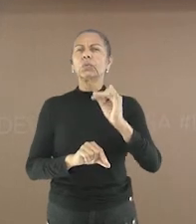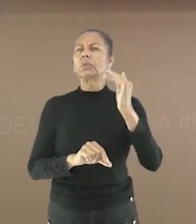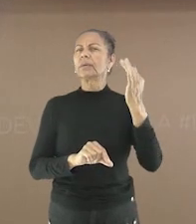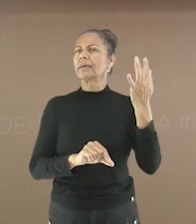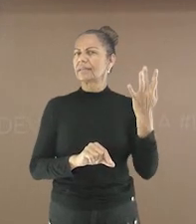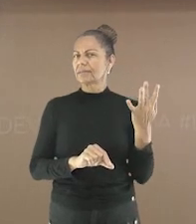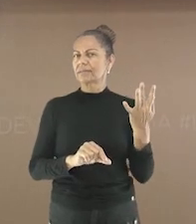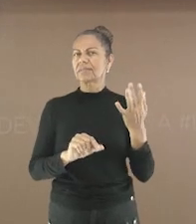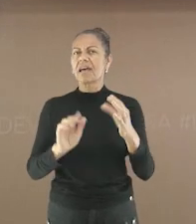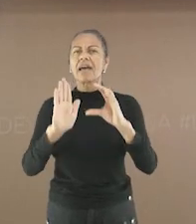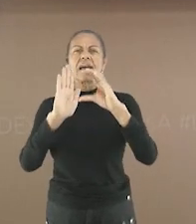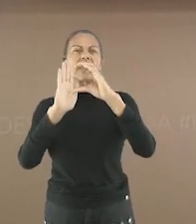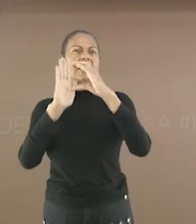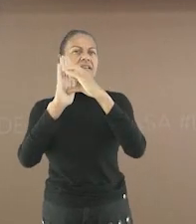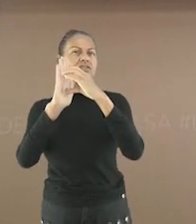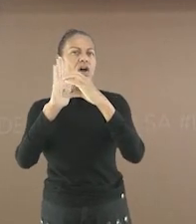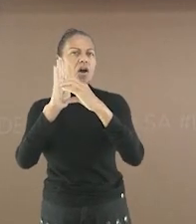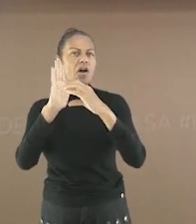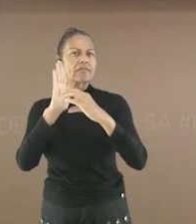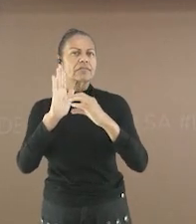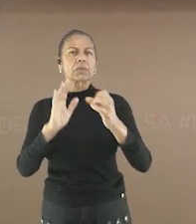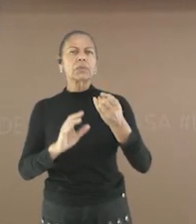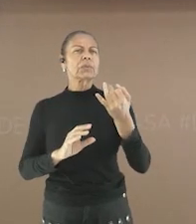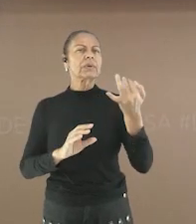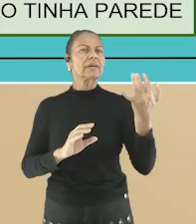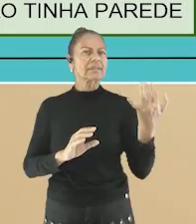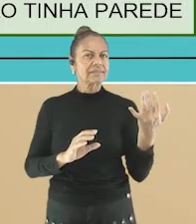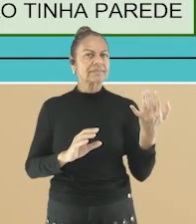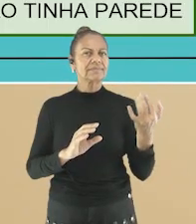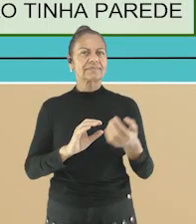versos e quantas estrofes? Pensem aí